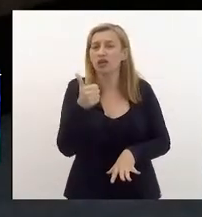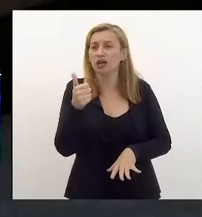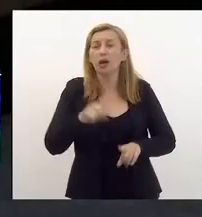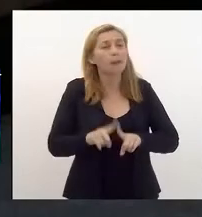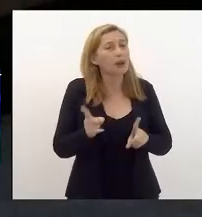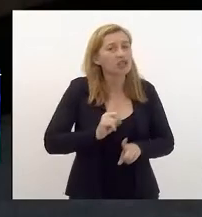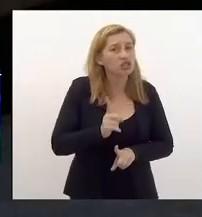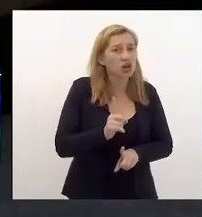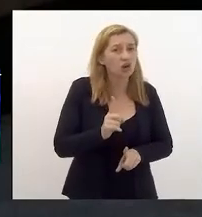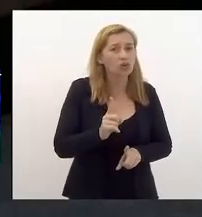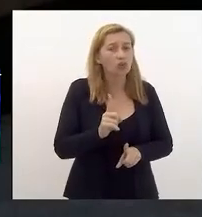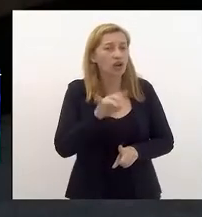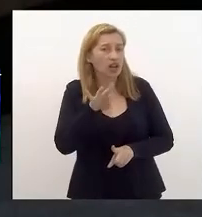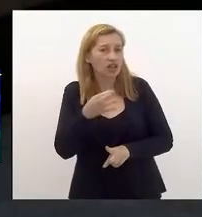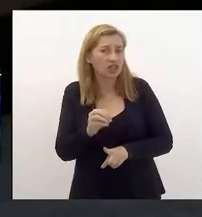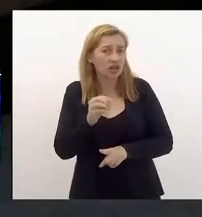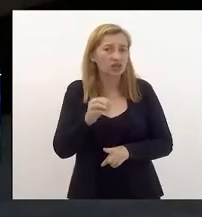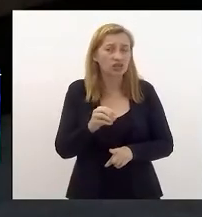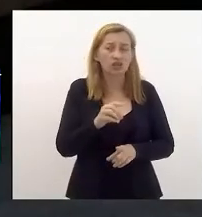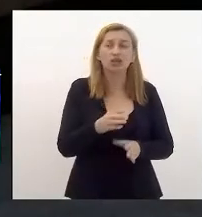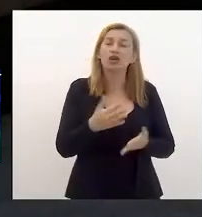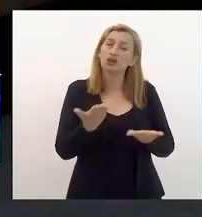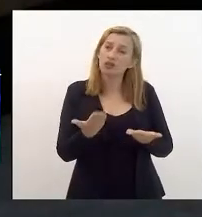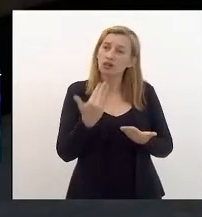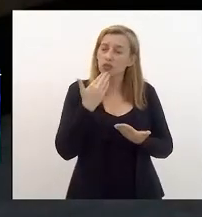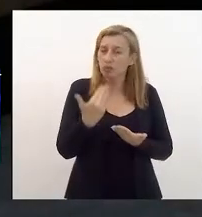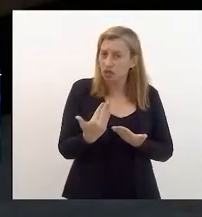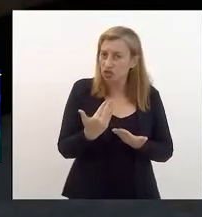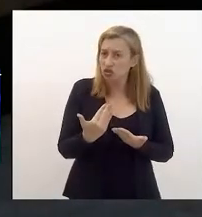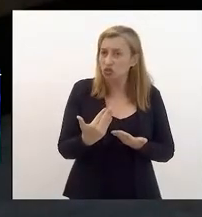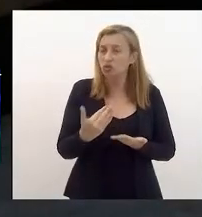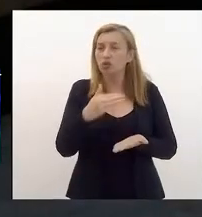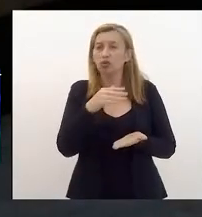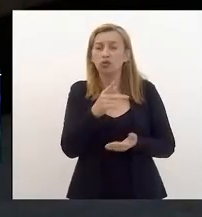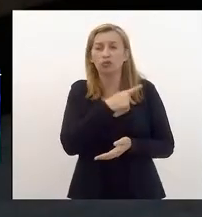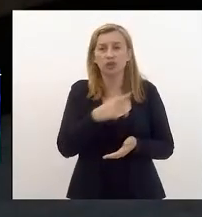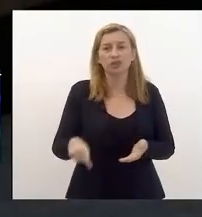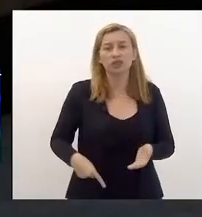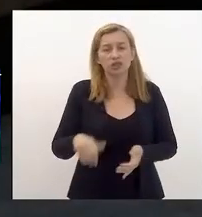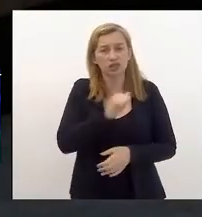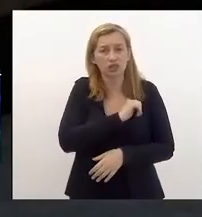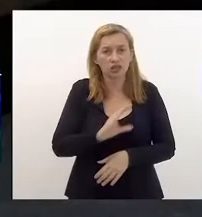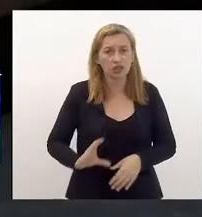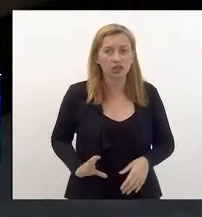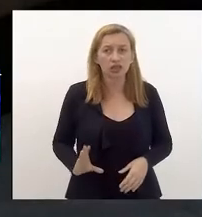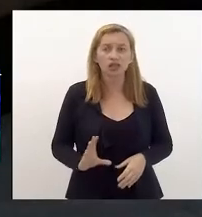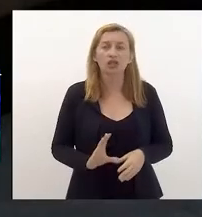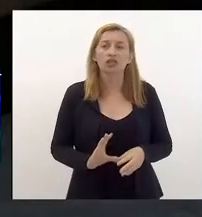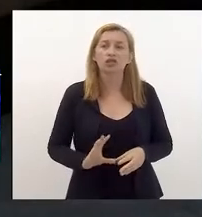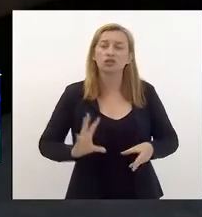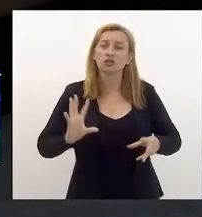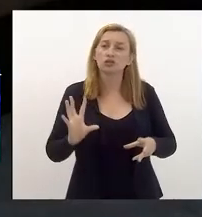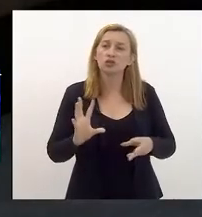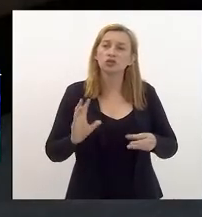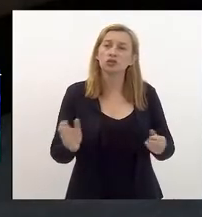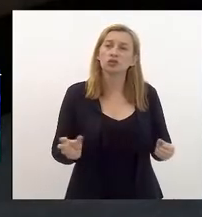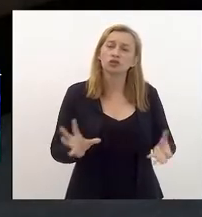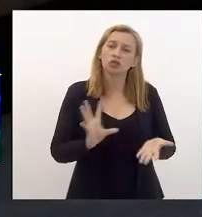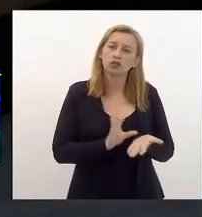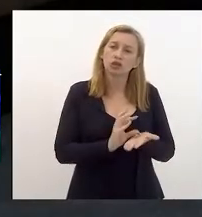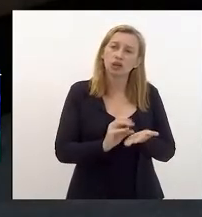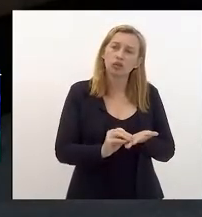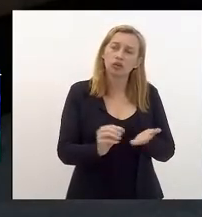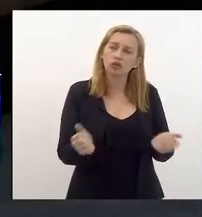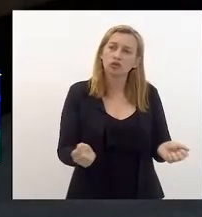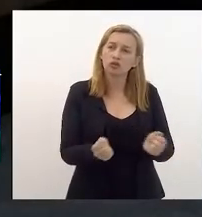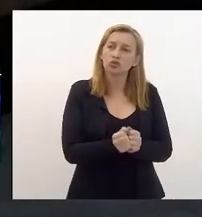mas não com esse calendário, então eu faço essa parte para pedir ao presidente André Siciliano que coloque o nosso projeto na pauta, o